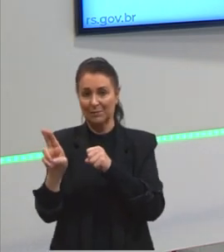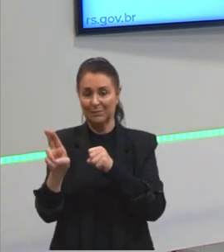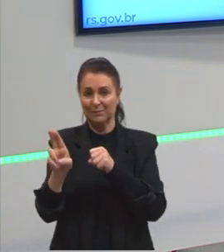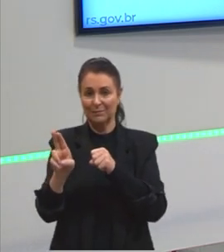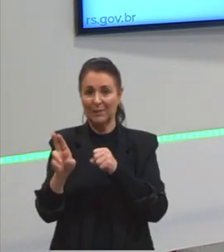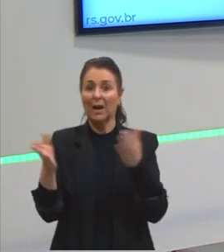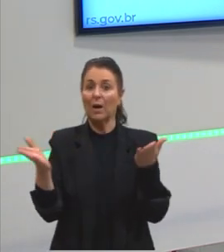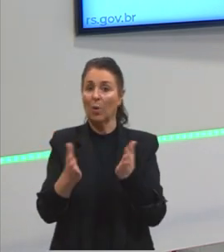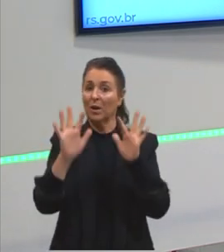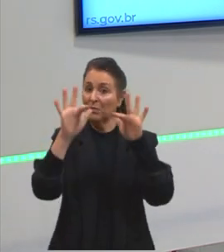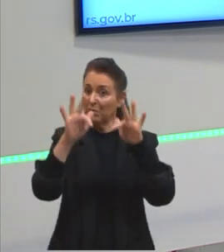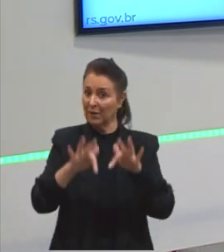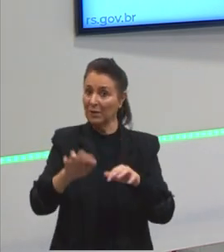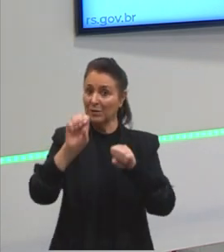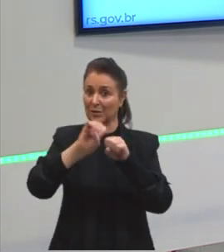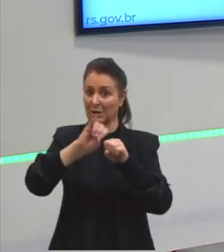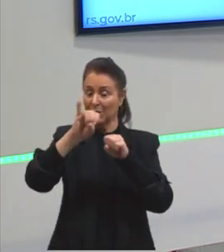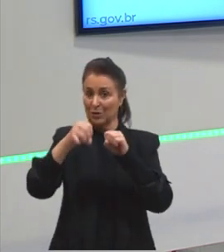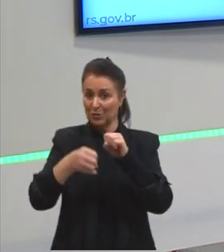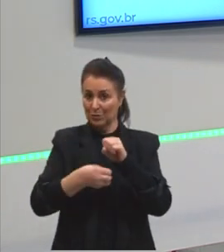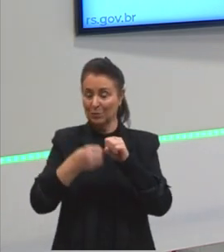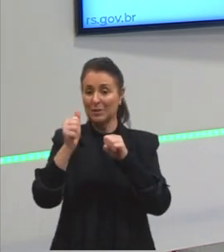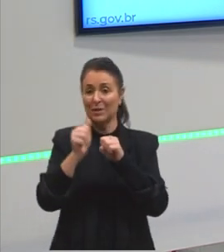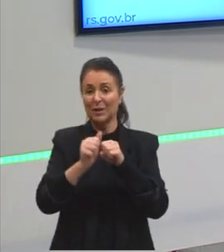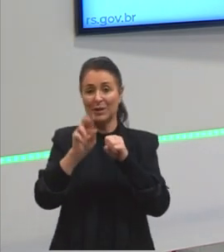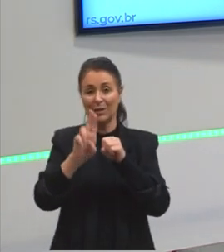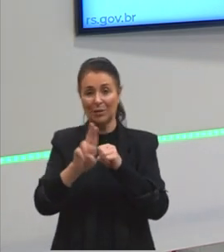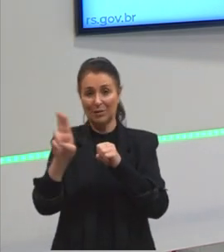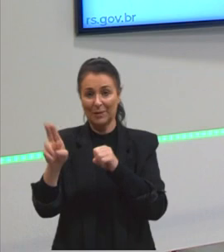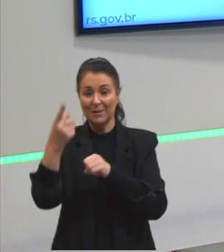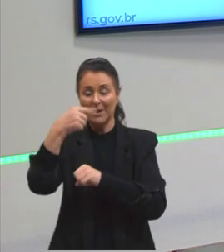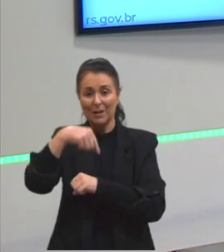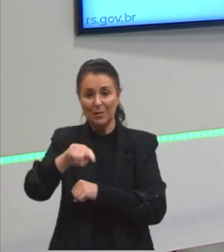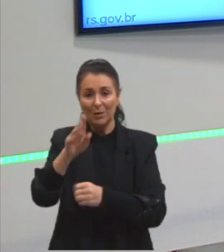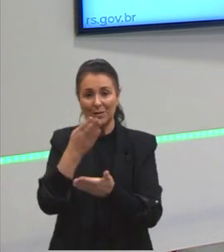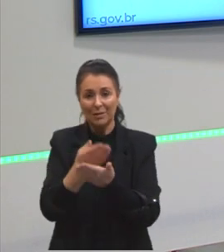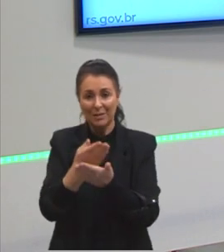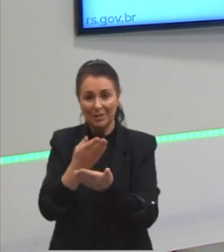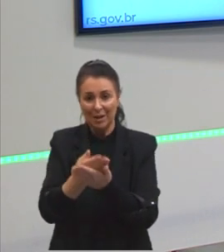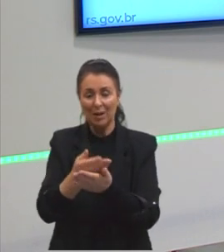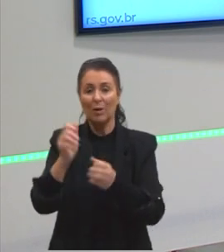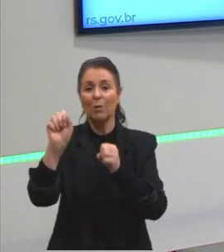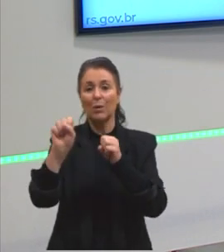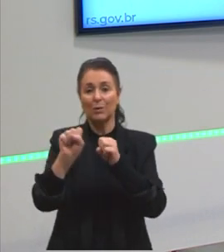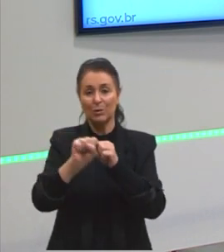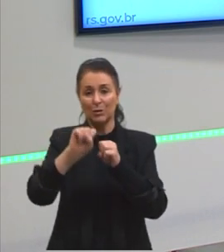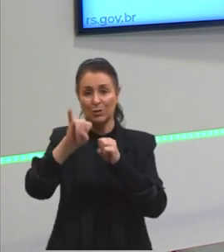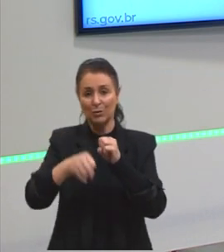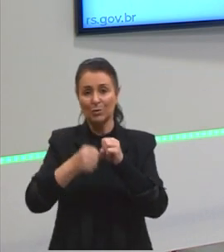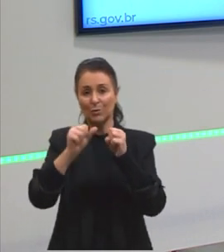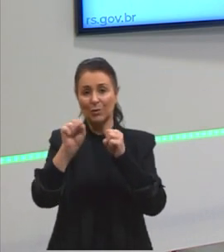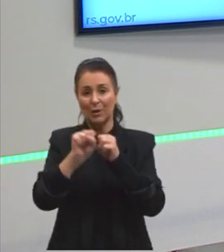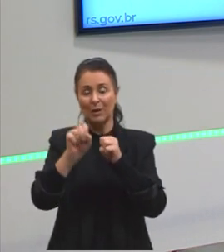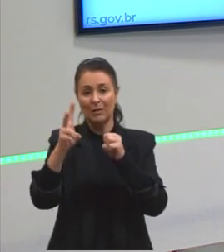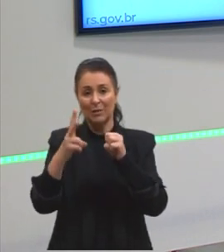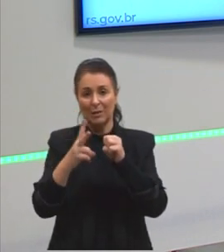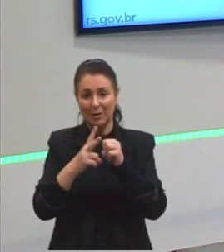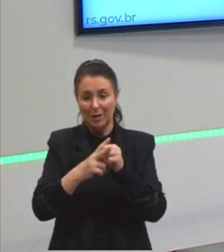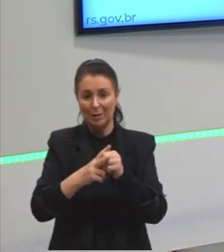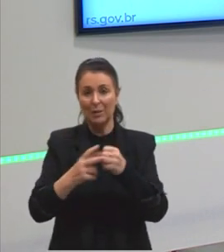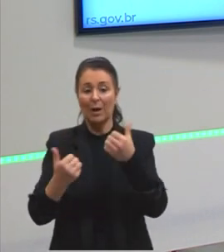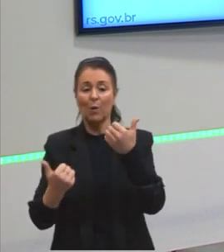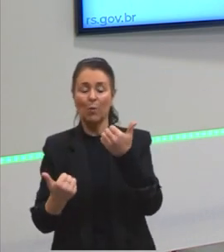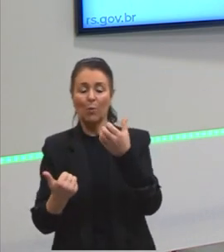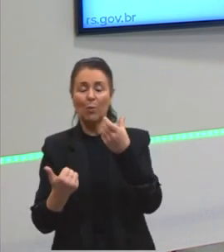os nossos adjuntos adnominais. Na aula que vem, a gente fala sobre adjunto adverbial, aposto e